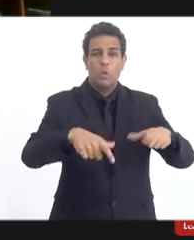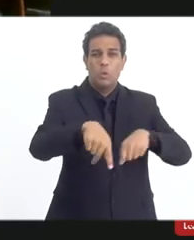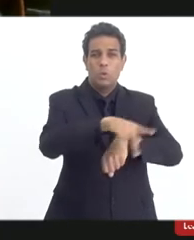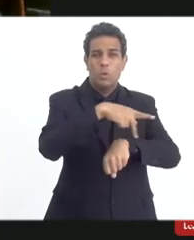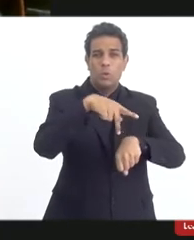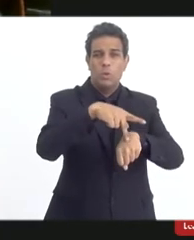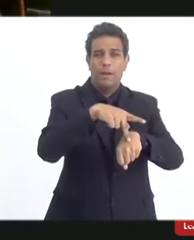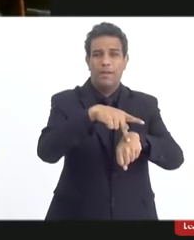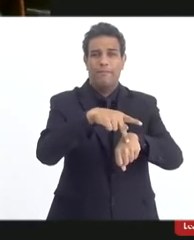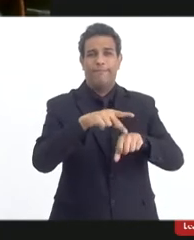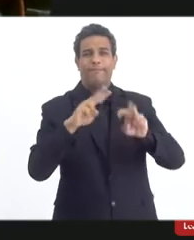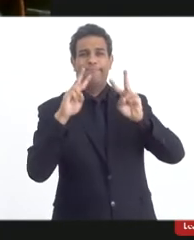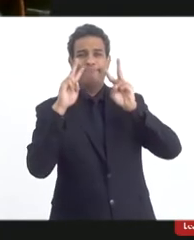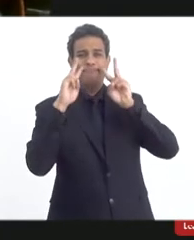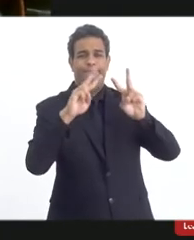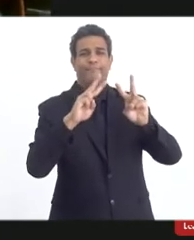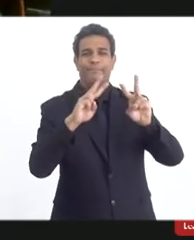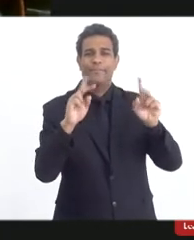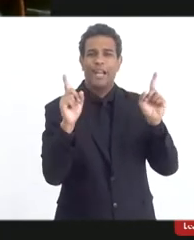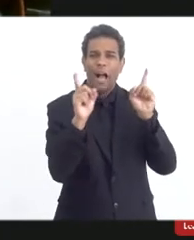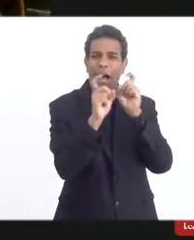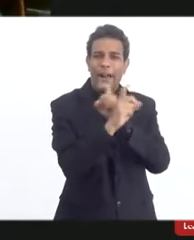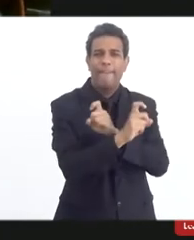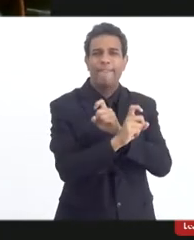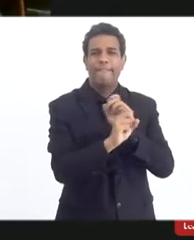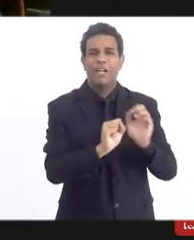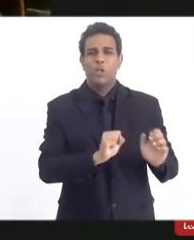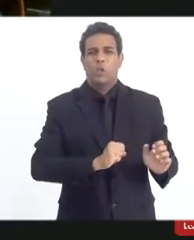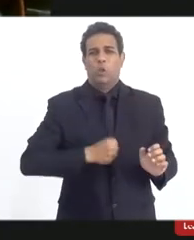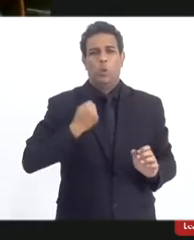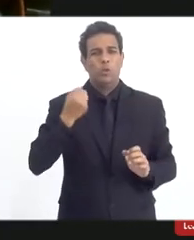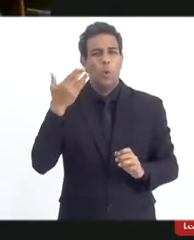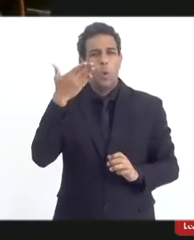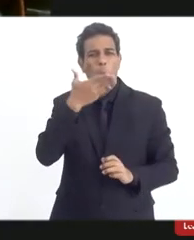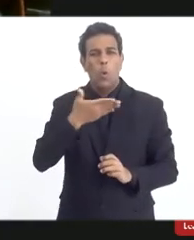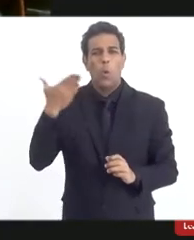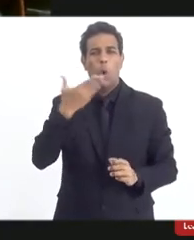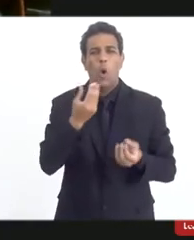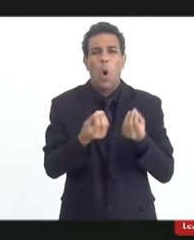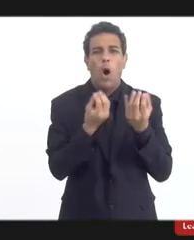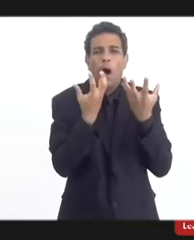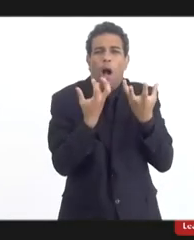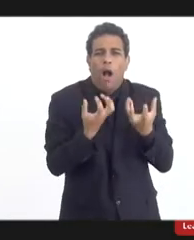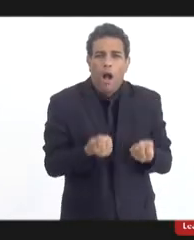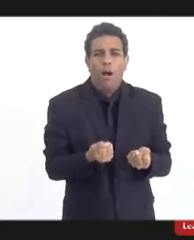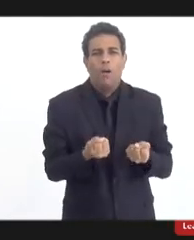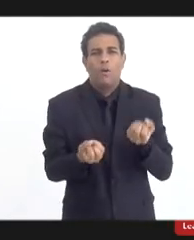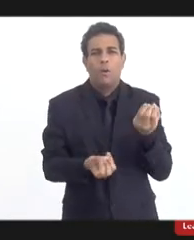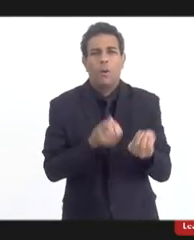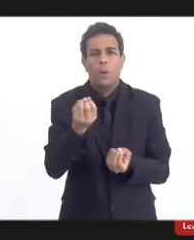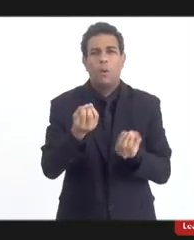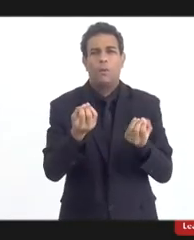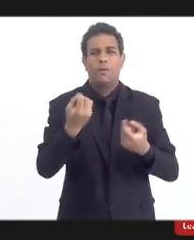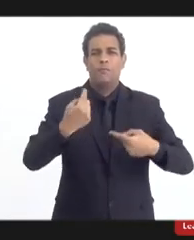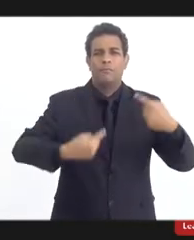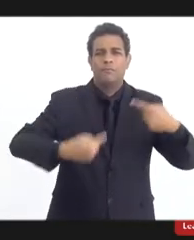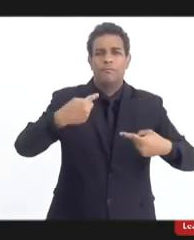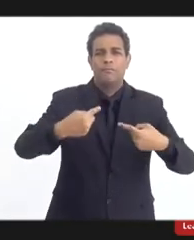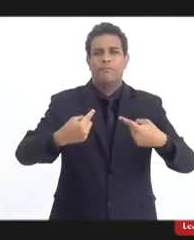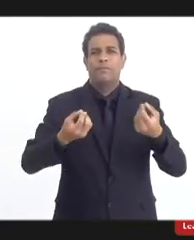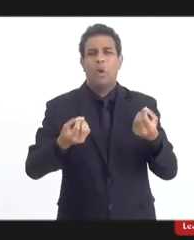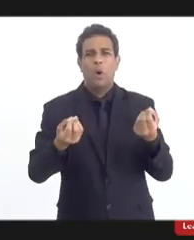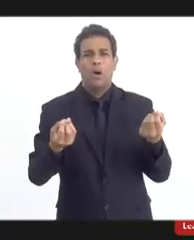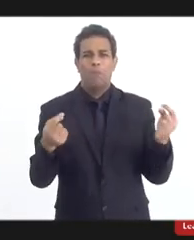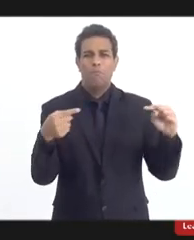discurso do ódio teria dificuldade para ter aderência social, para identificar o diabo. Olha, o diabo está ali